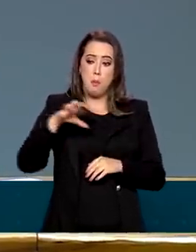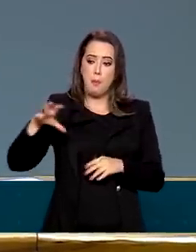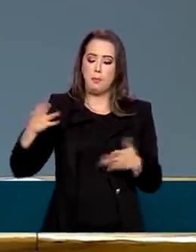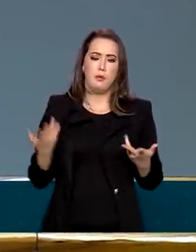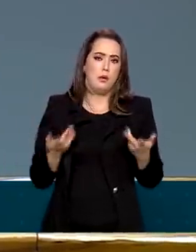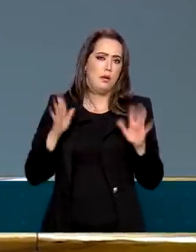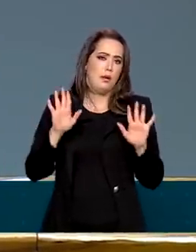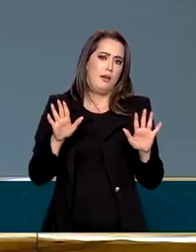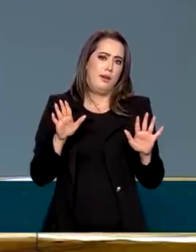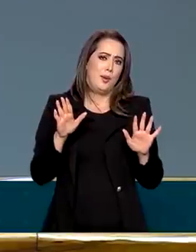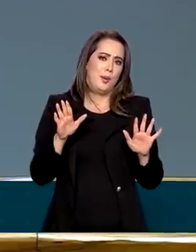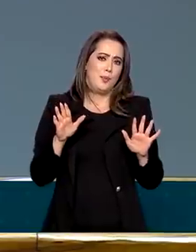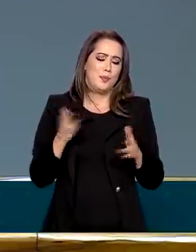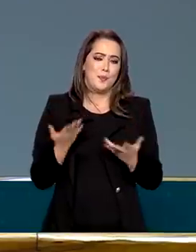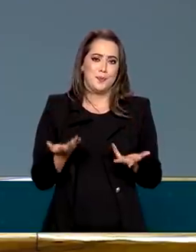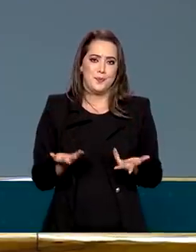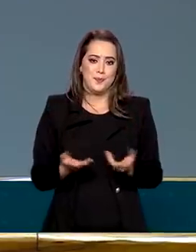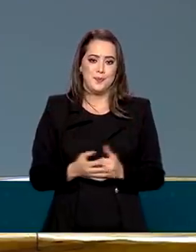curiosamente,